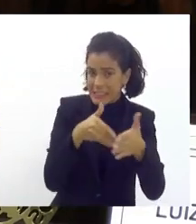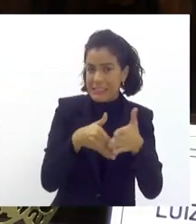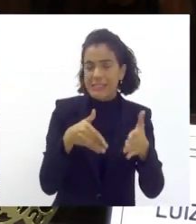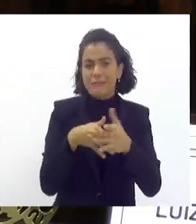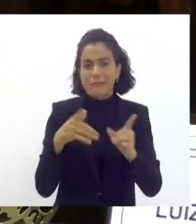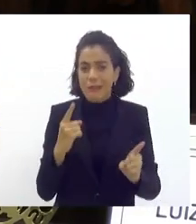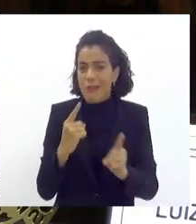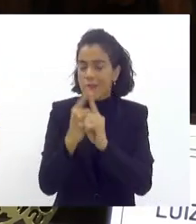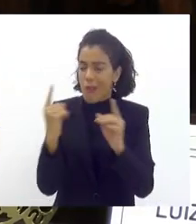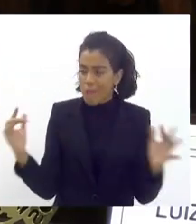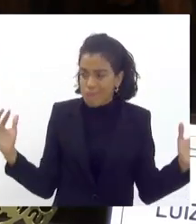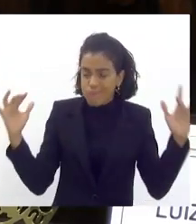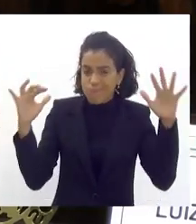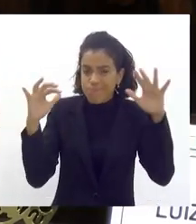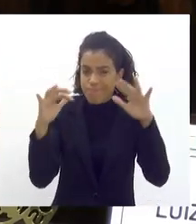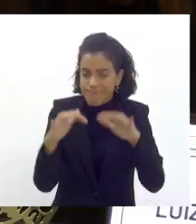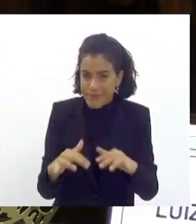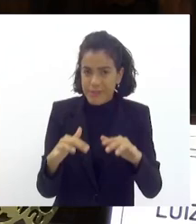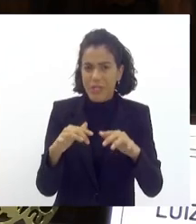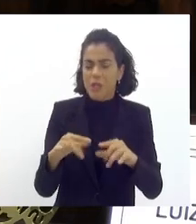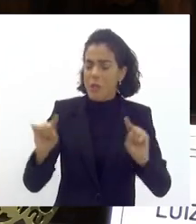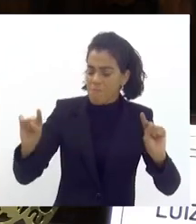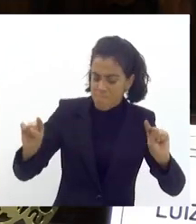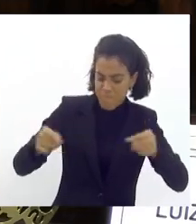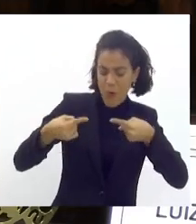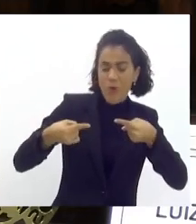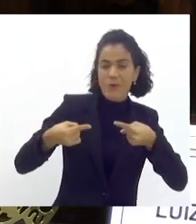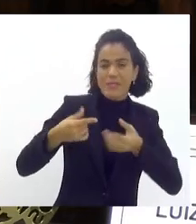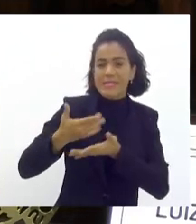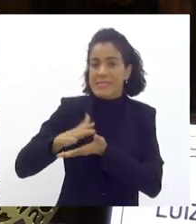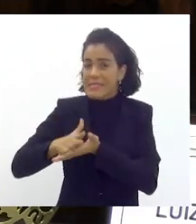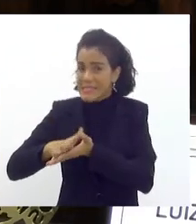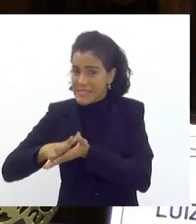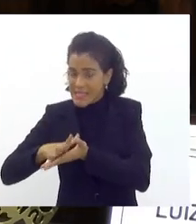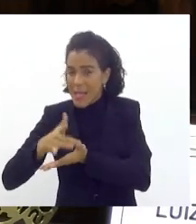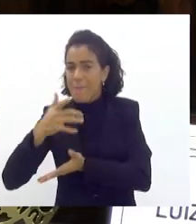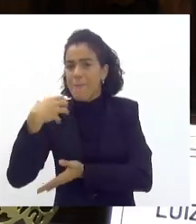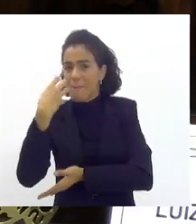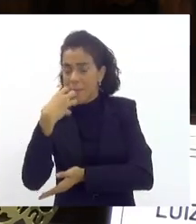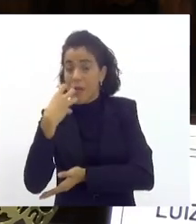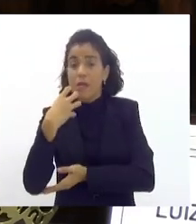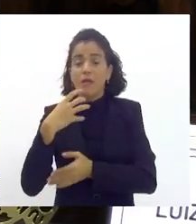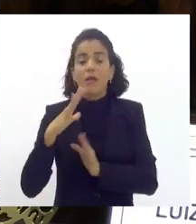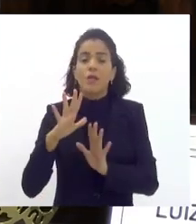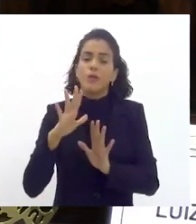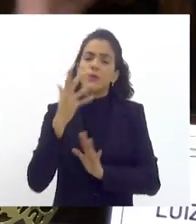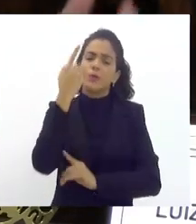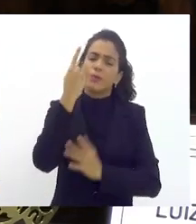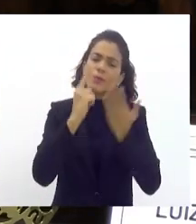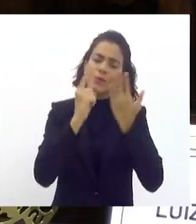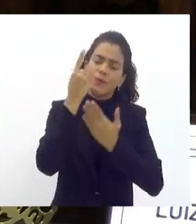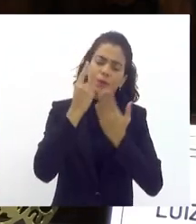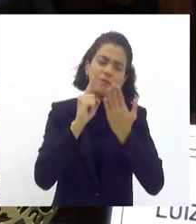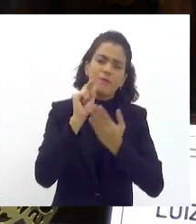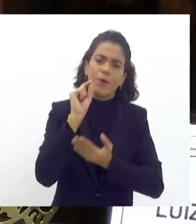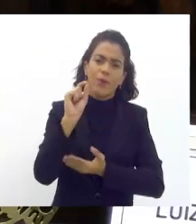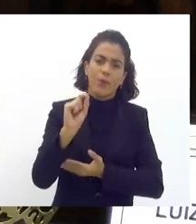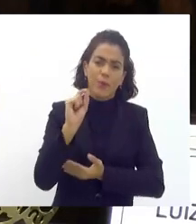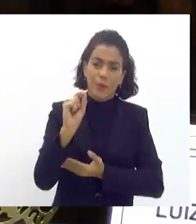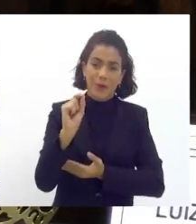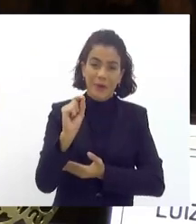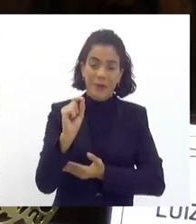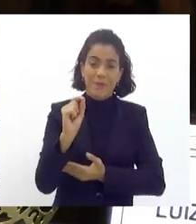encontros fazer botar a disputa de samba enredo ou seja e o carnaval seja na